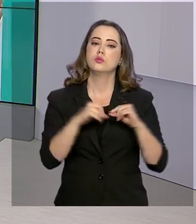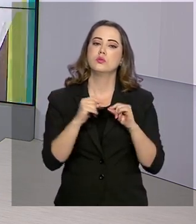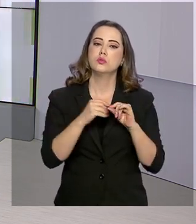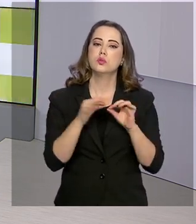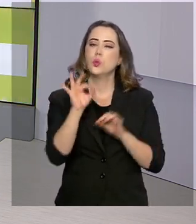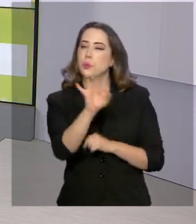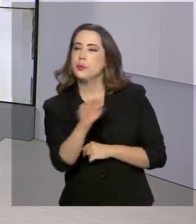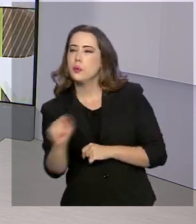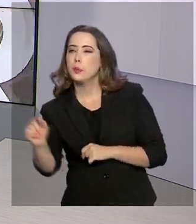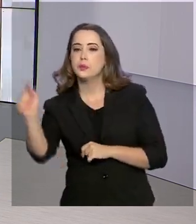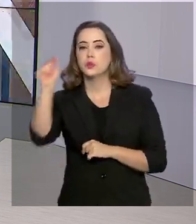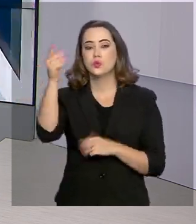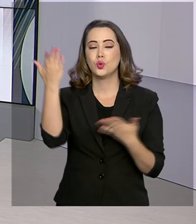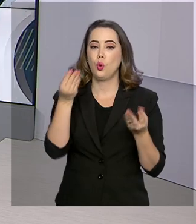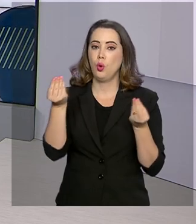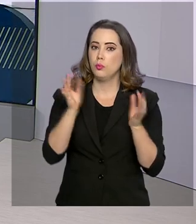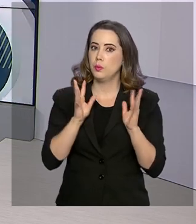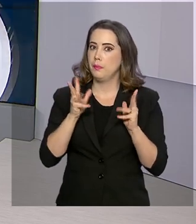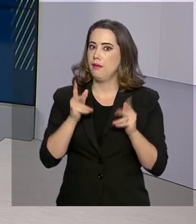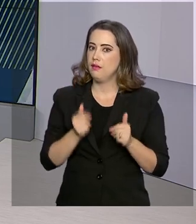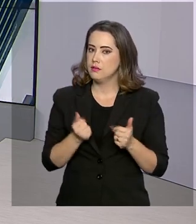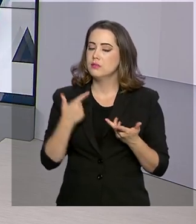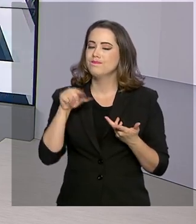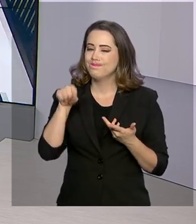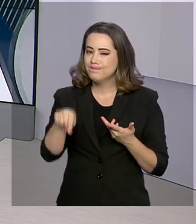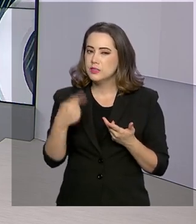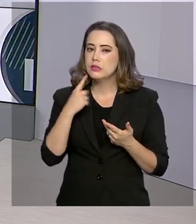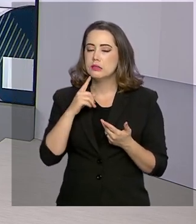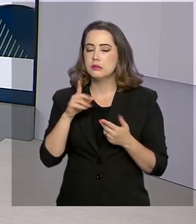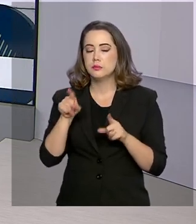Mapa do Saneamento do Brasil Ano Base 2018.